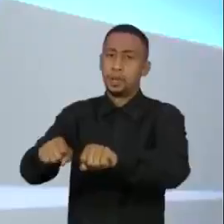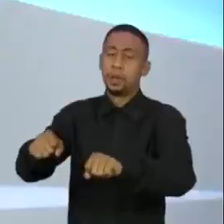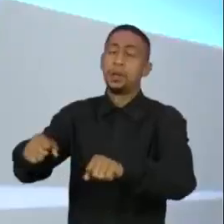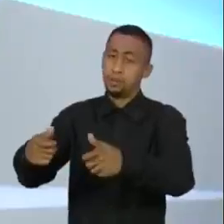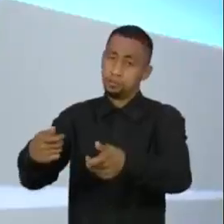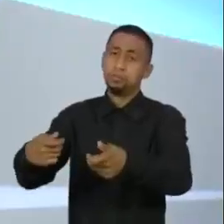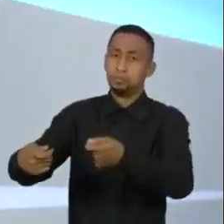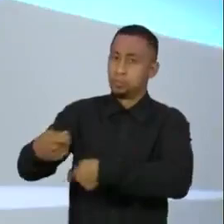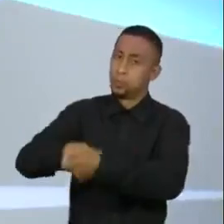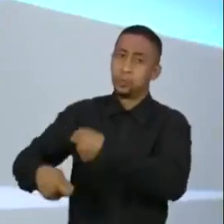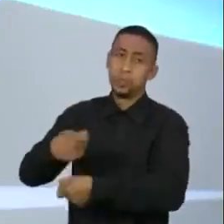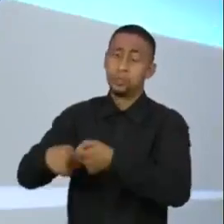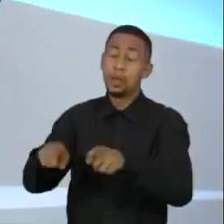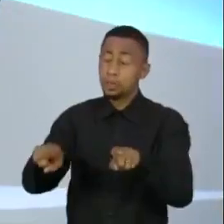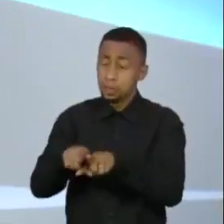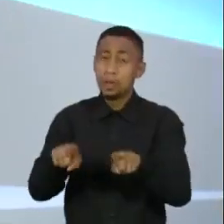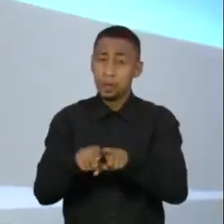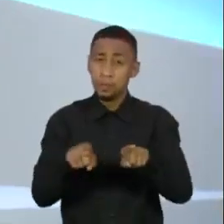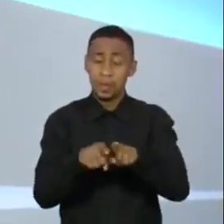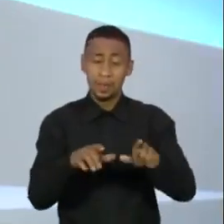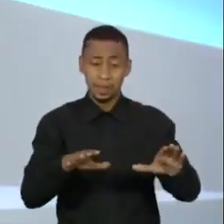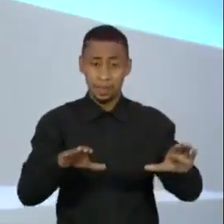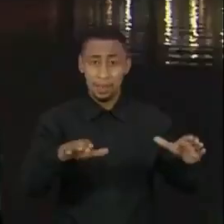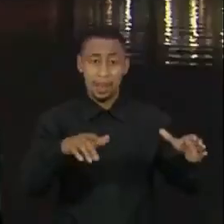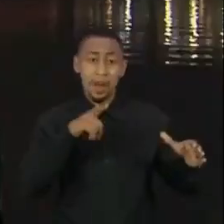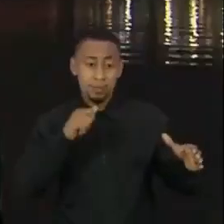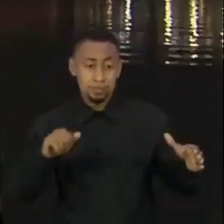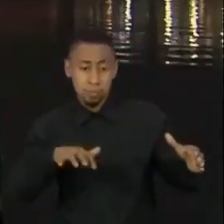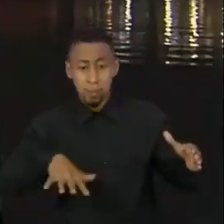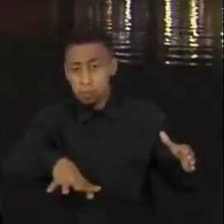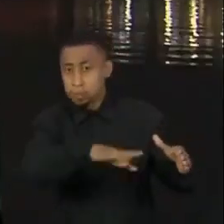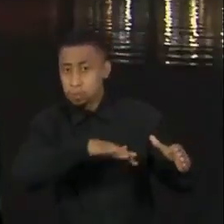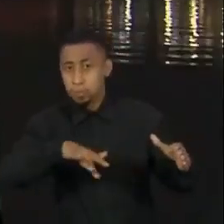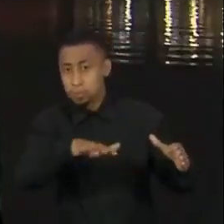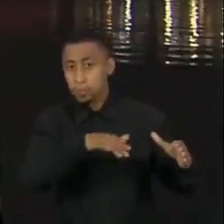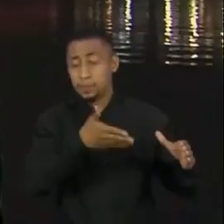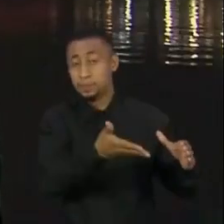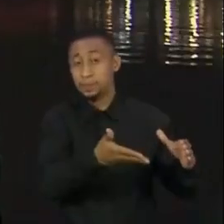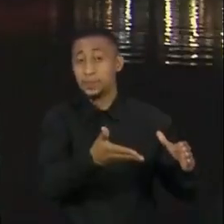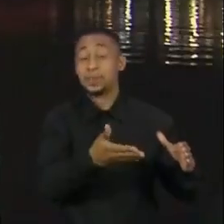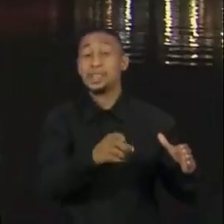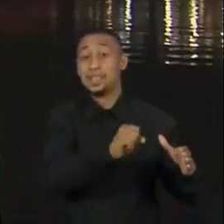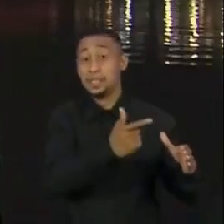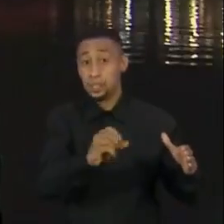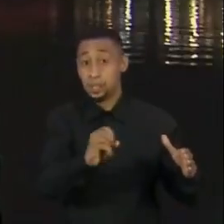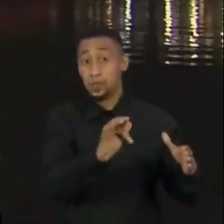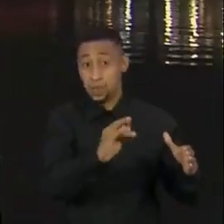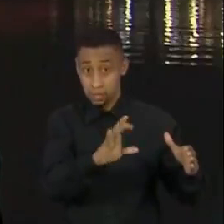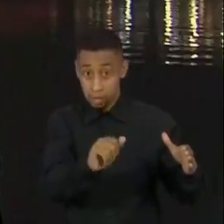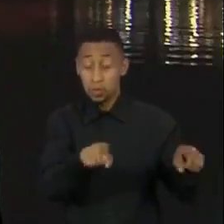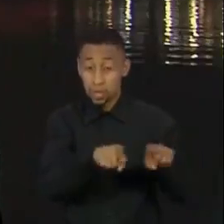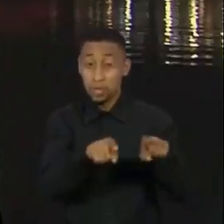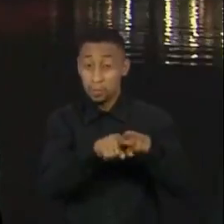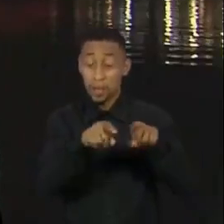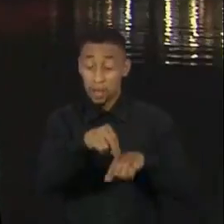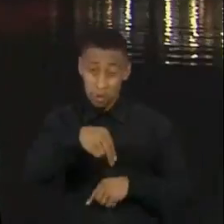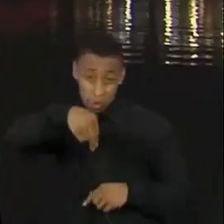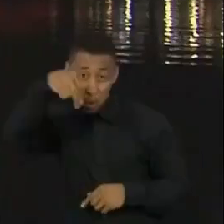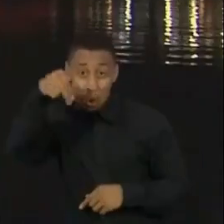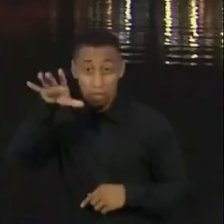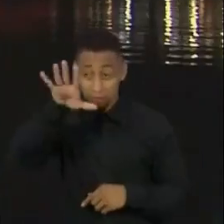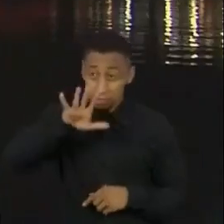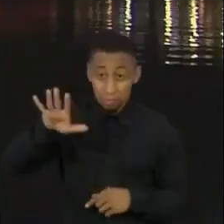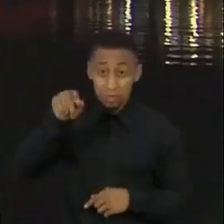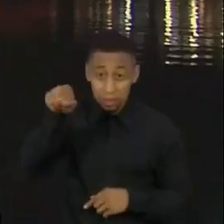hidrográficas, não só de São Francisco, mas também das bacias hidrográficas do Centro-Oeste e do Norte. Como consequência,